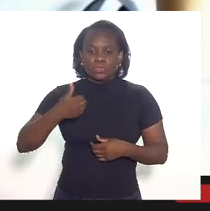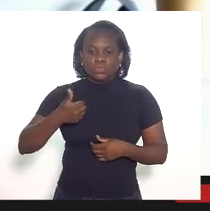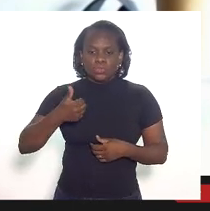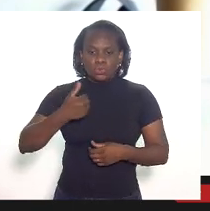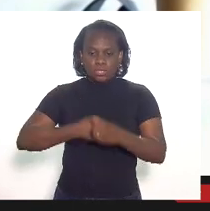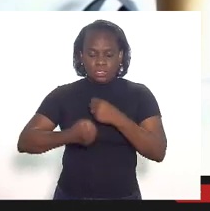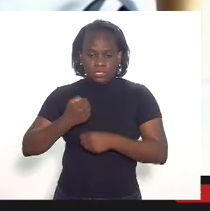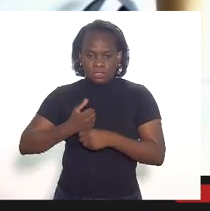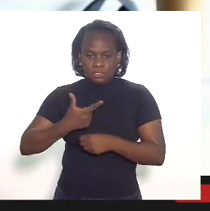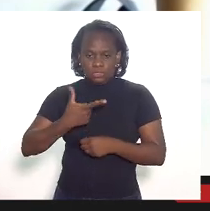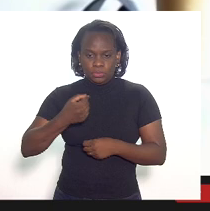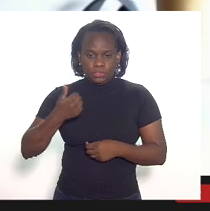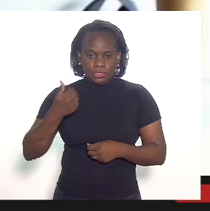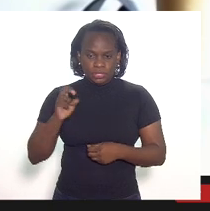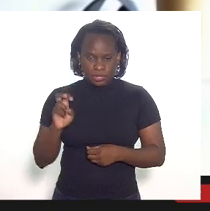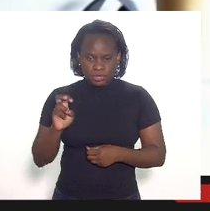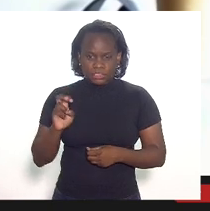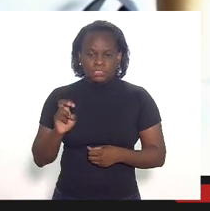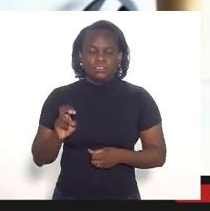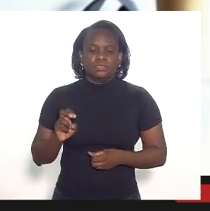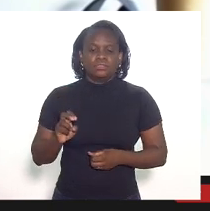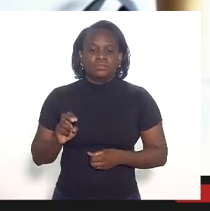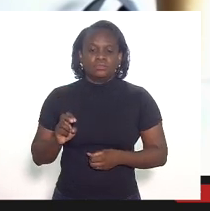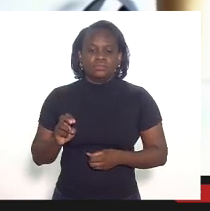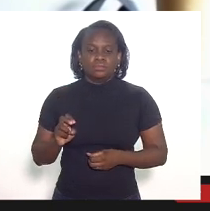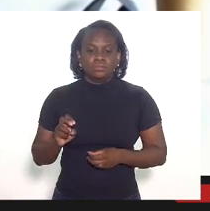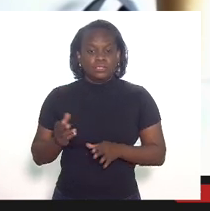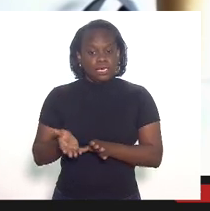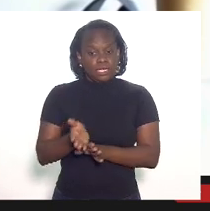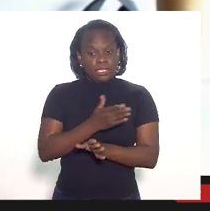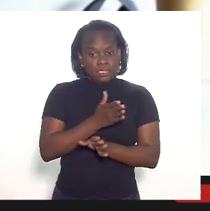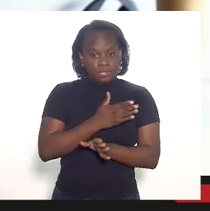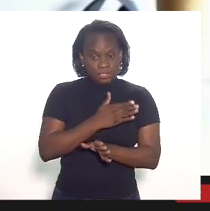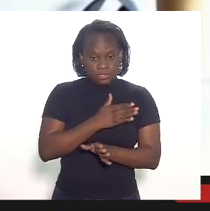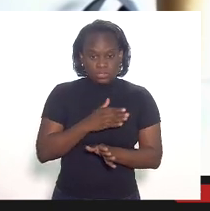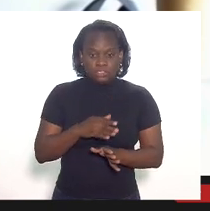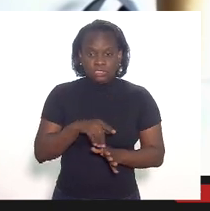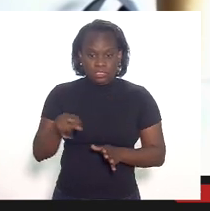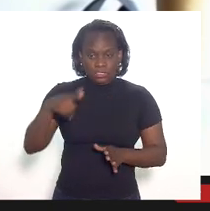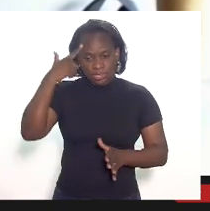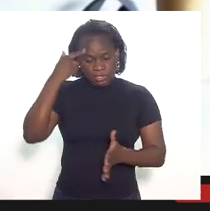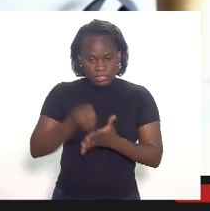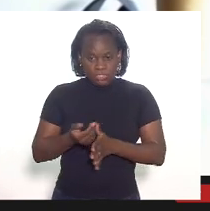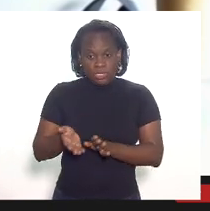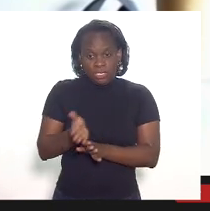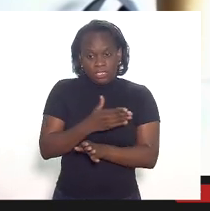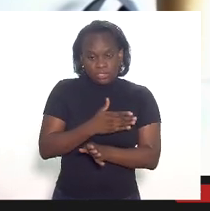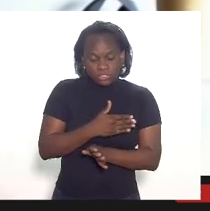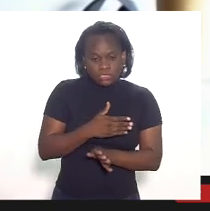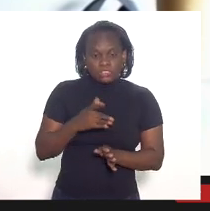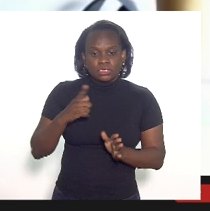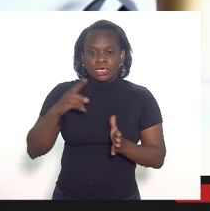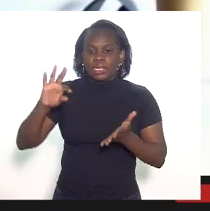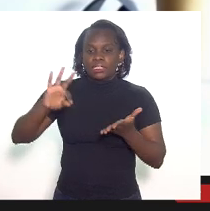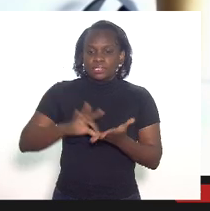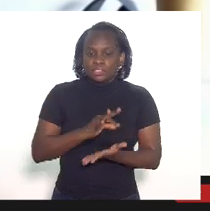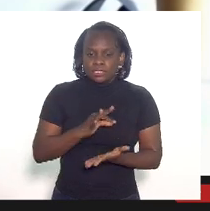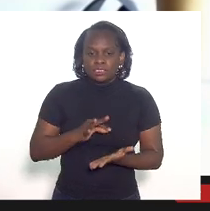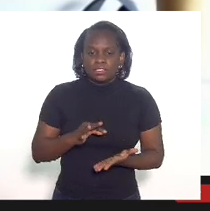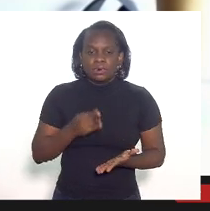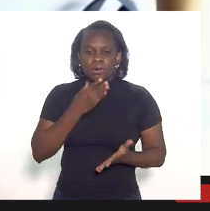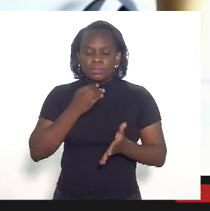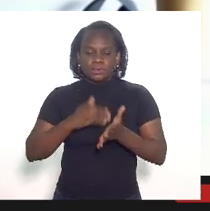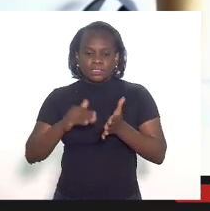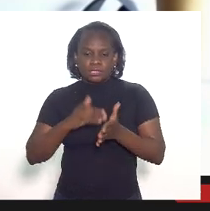2015, antes dessas decisões, que está aqui assinado pelo, então,